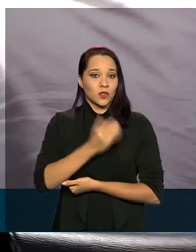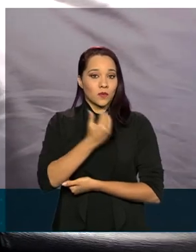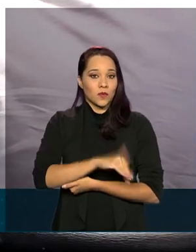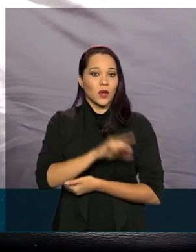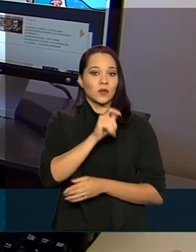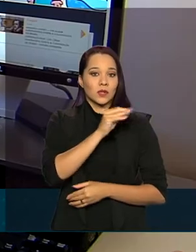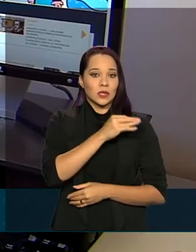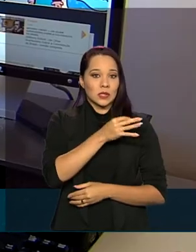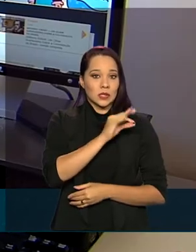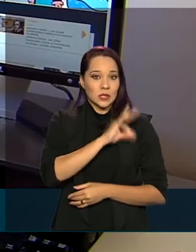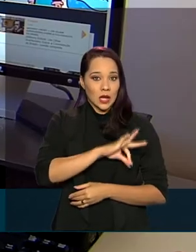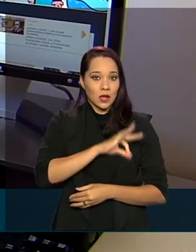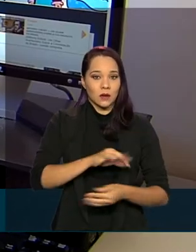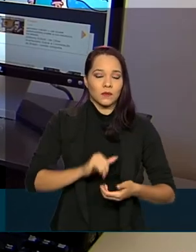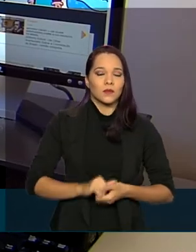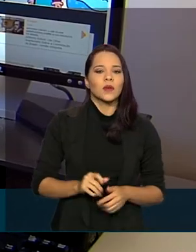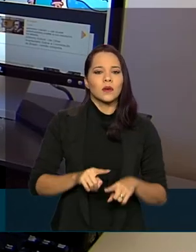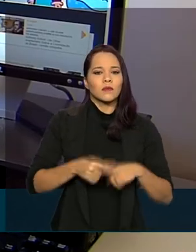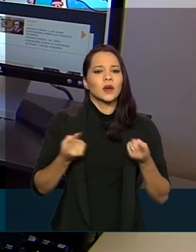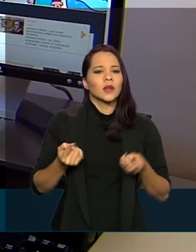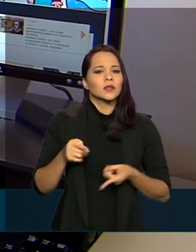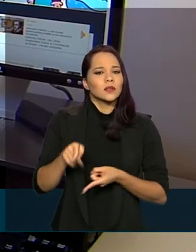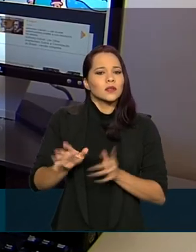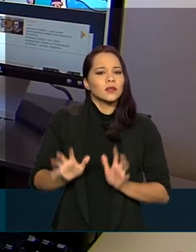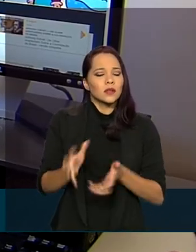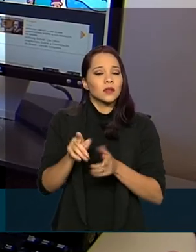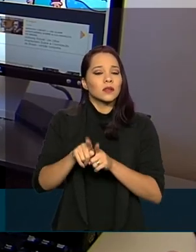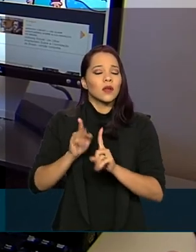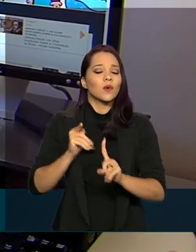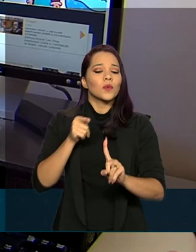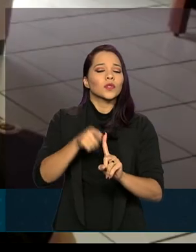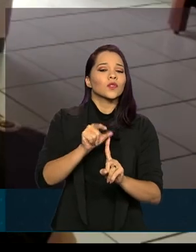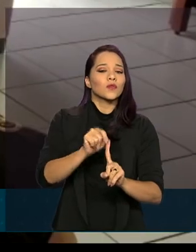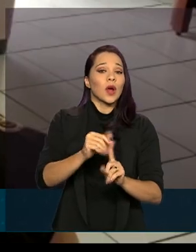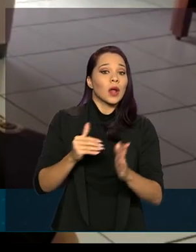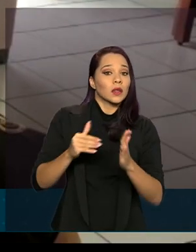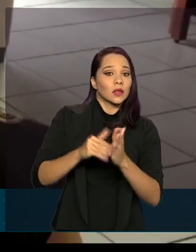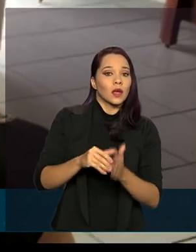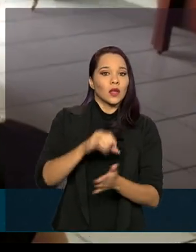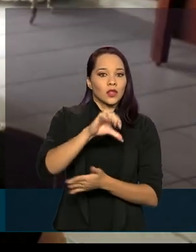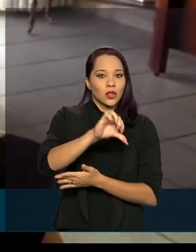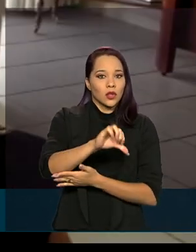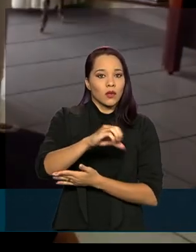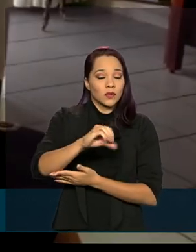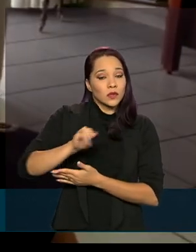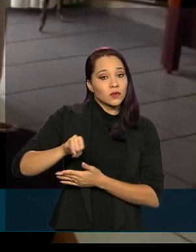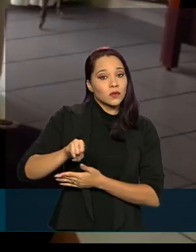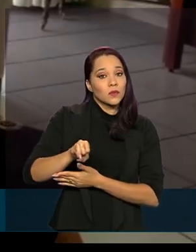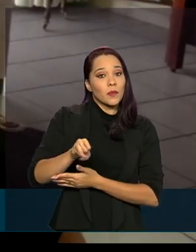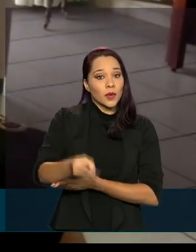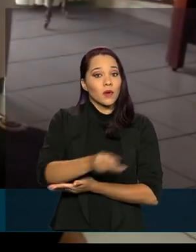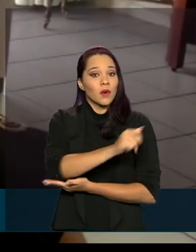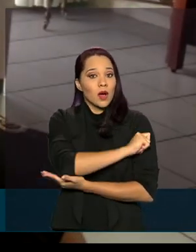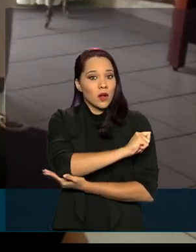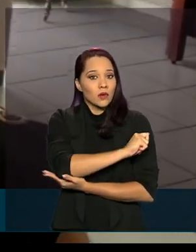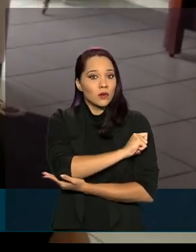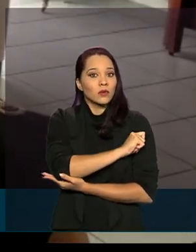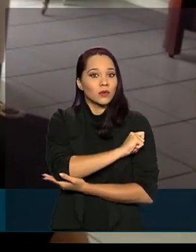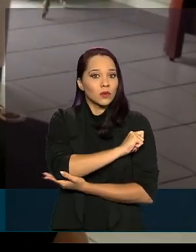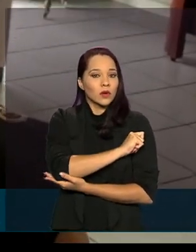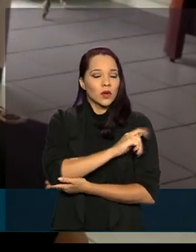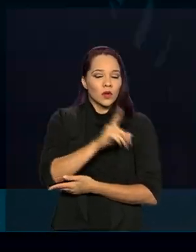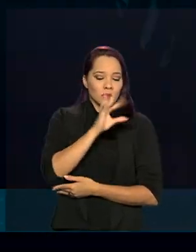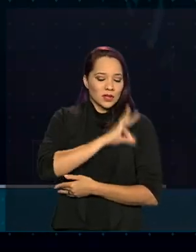salário mínimo. Mas a iniciativa tem a meta de alcançar até 900 mil estudantes com renda de até um